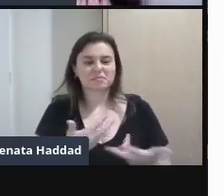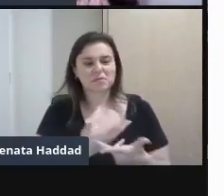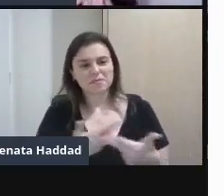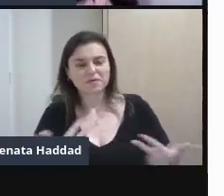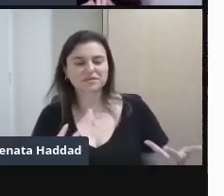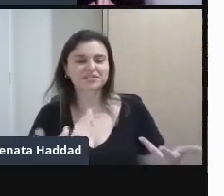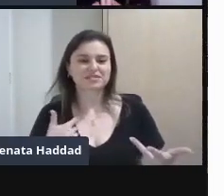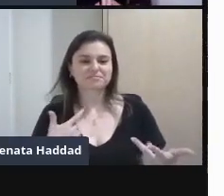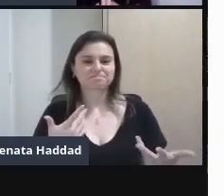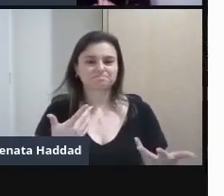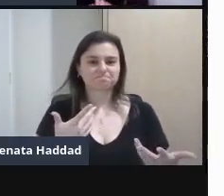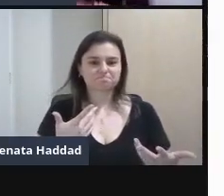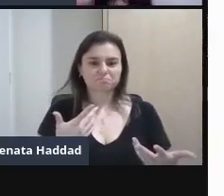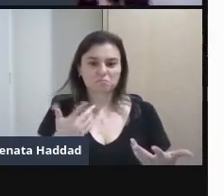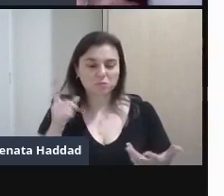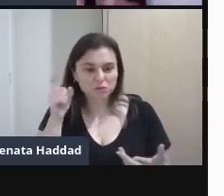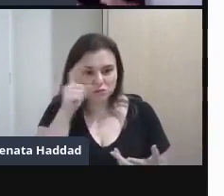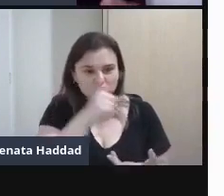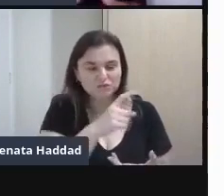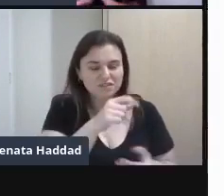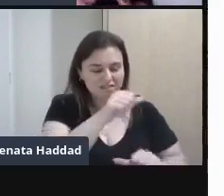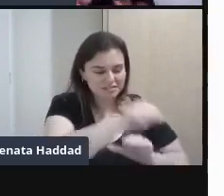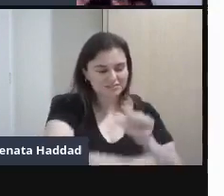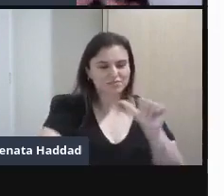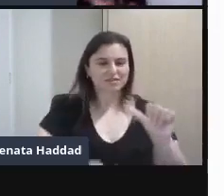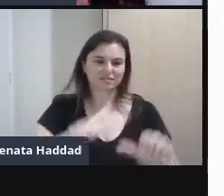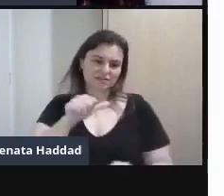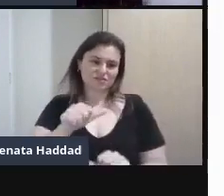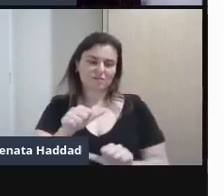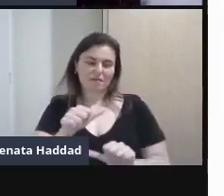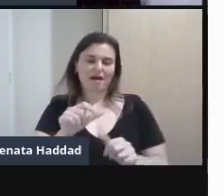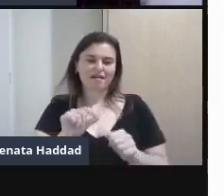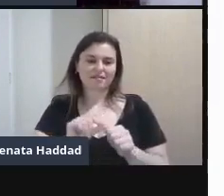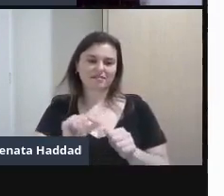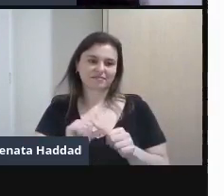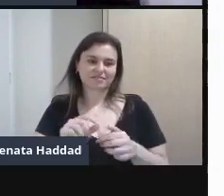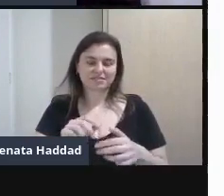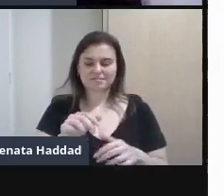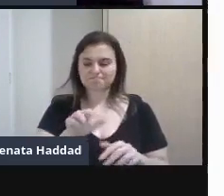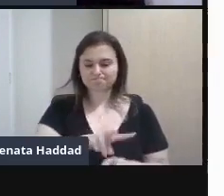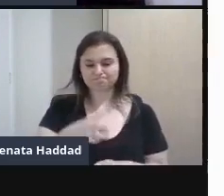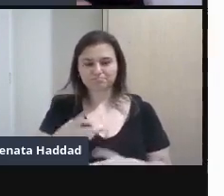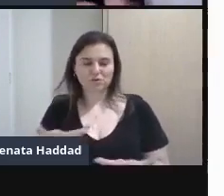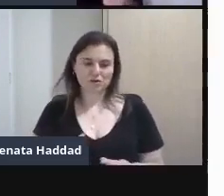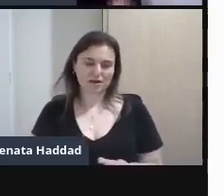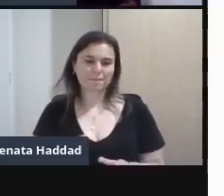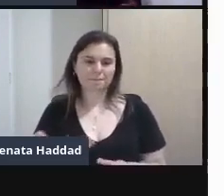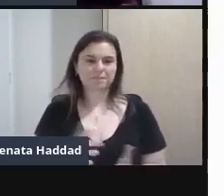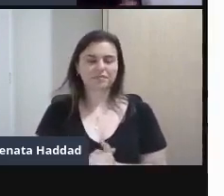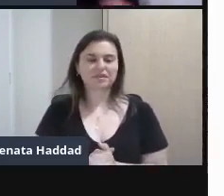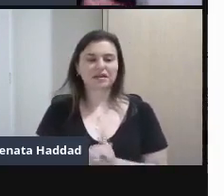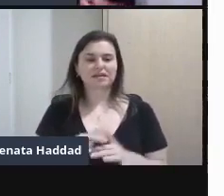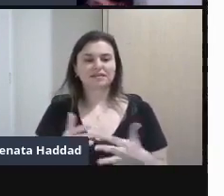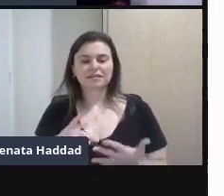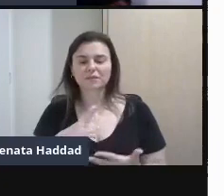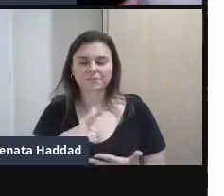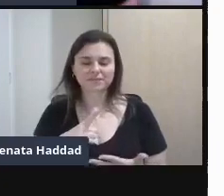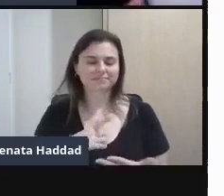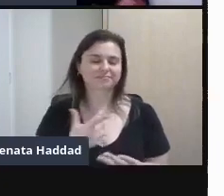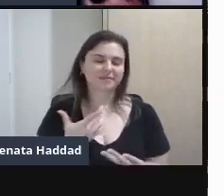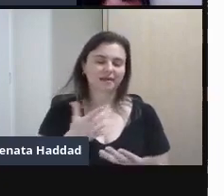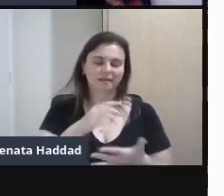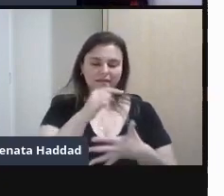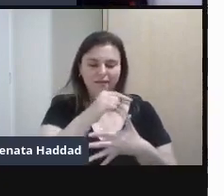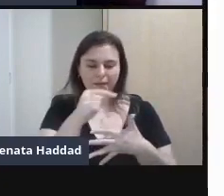E conseguir sair dali E transformar Né Fazer um movimento Então tem contos Tibetanos Tem contos